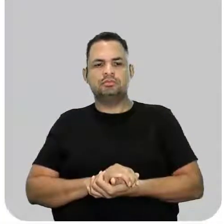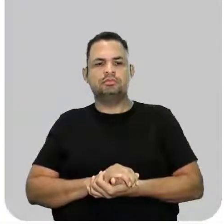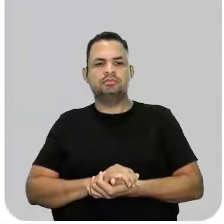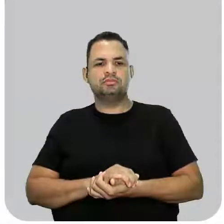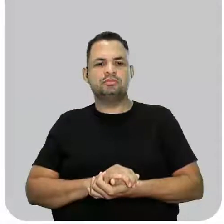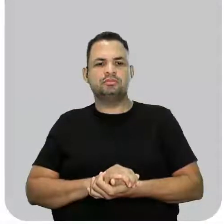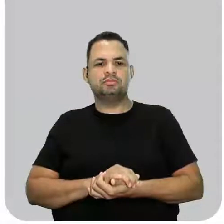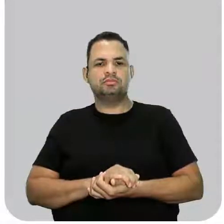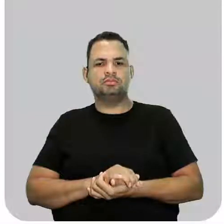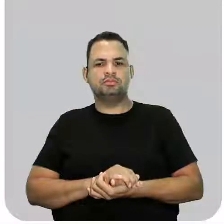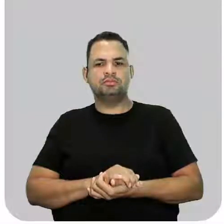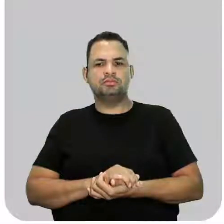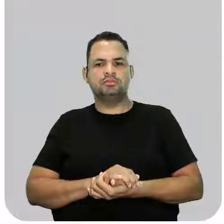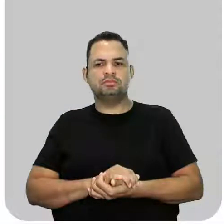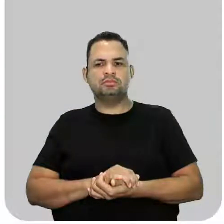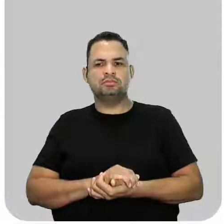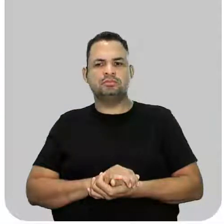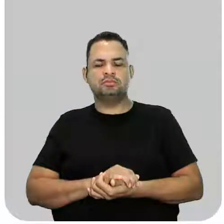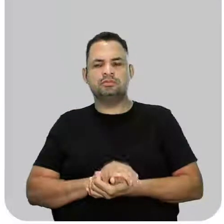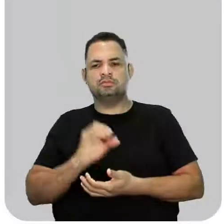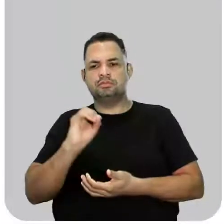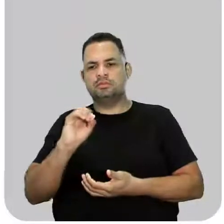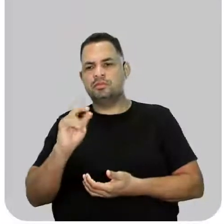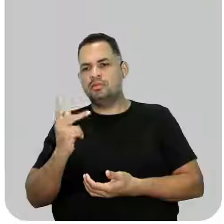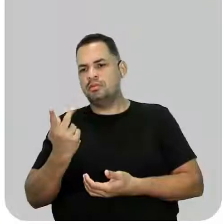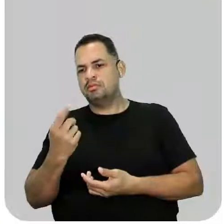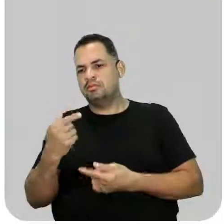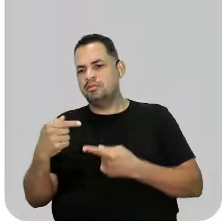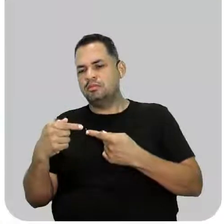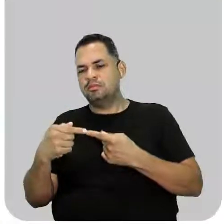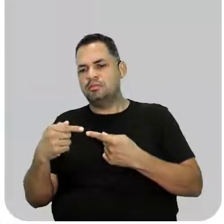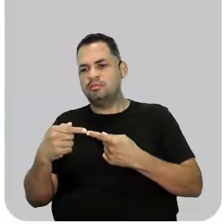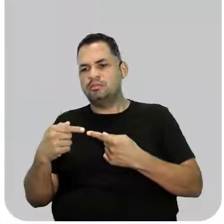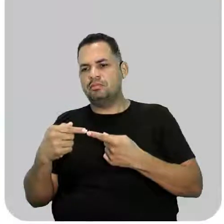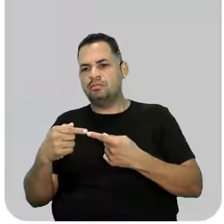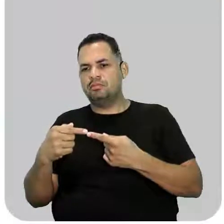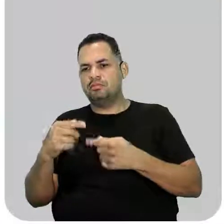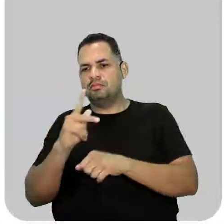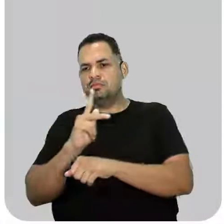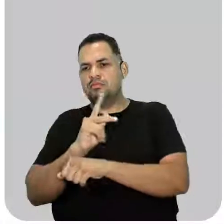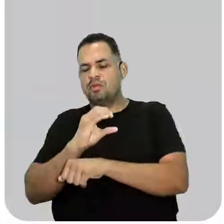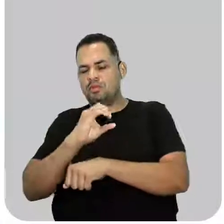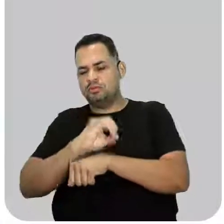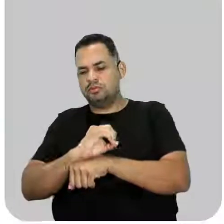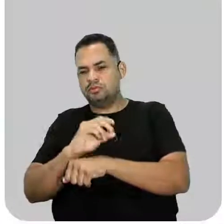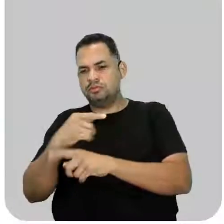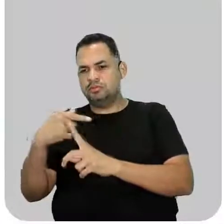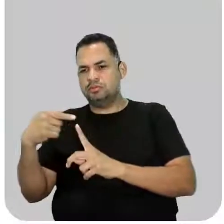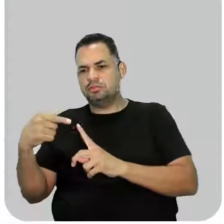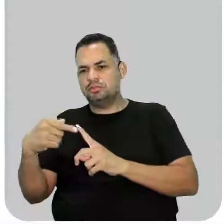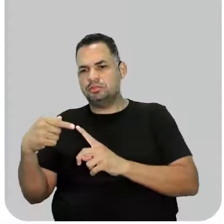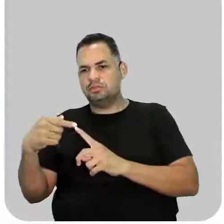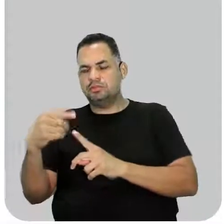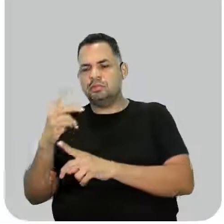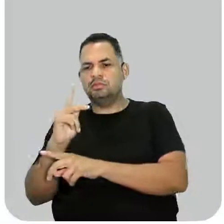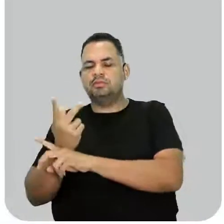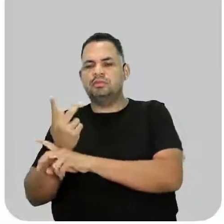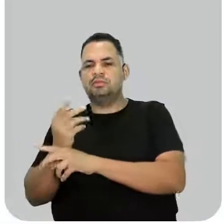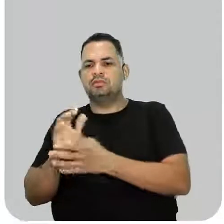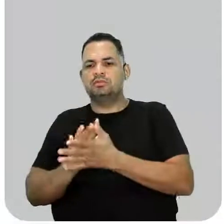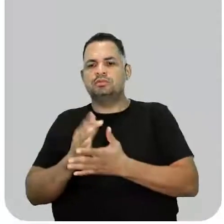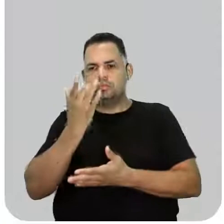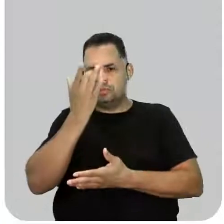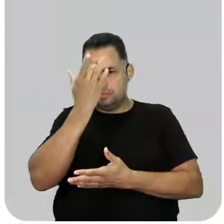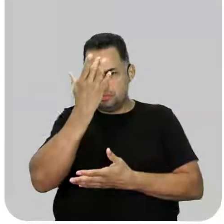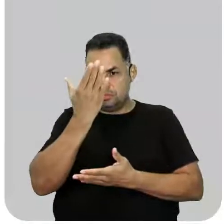sabe que ela é o oxigênio ligado ao hidrogênio, eu acho que para você seria mais